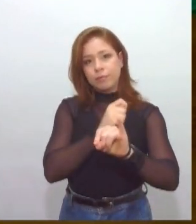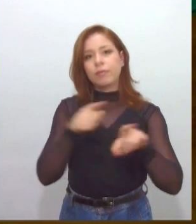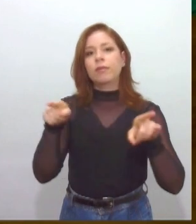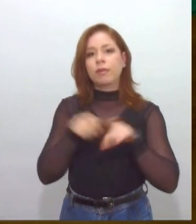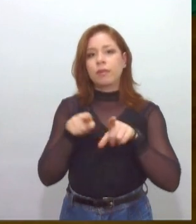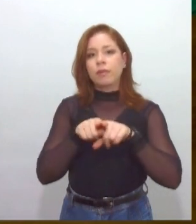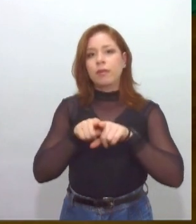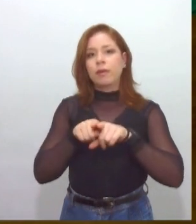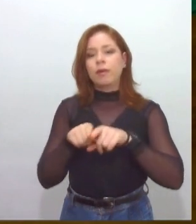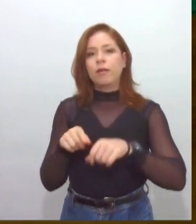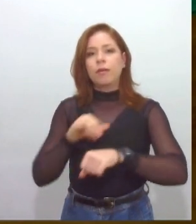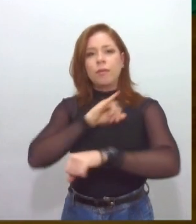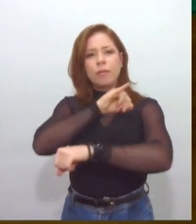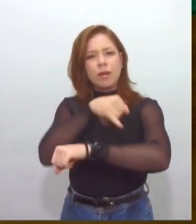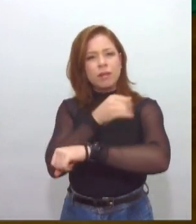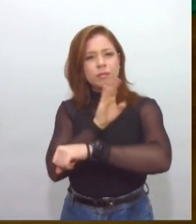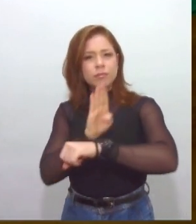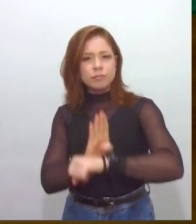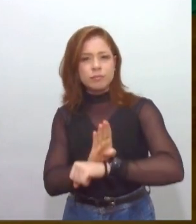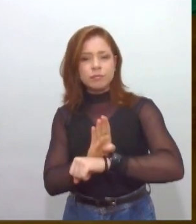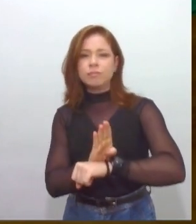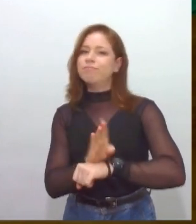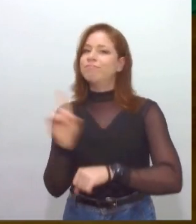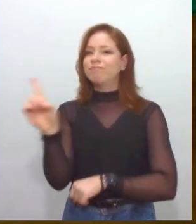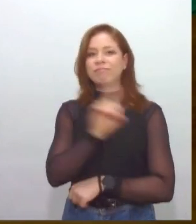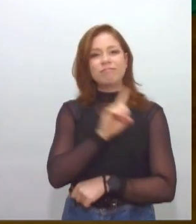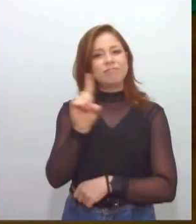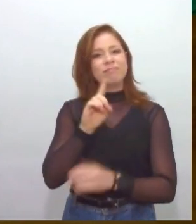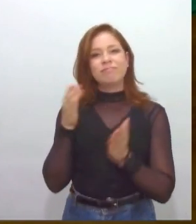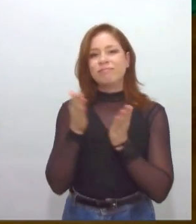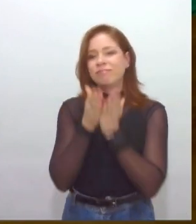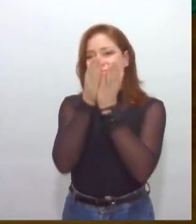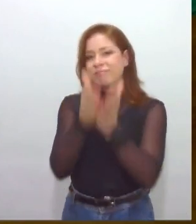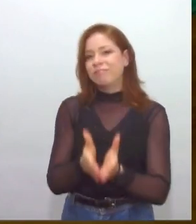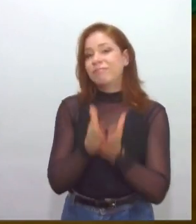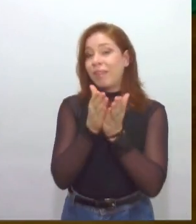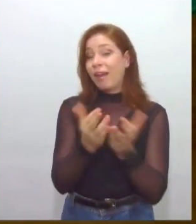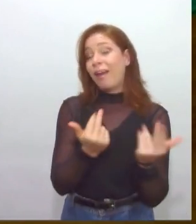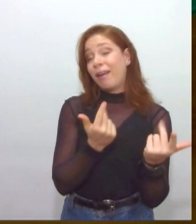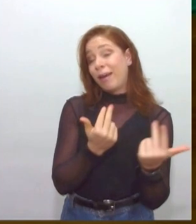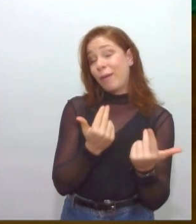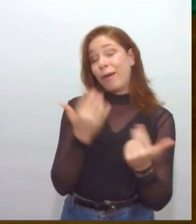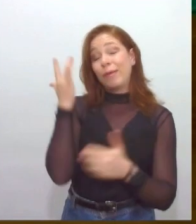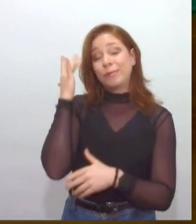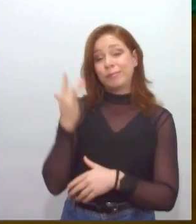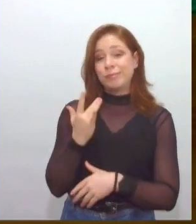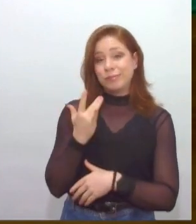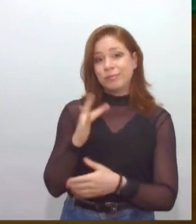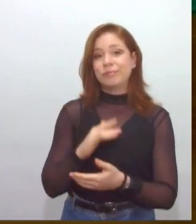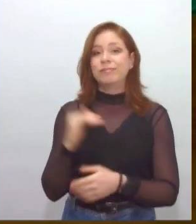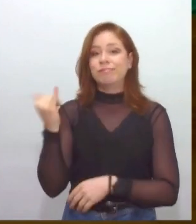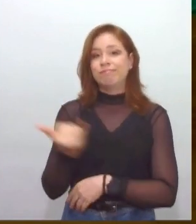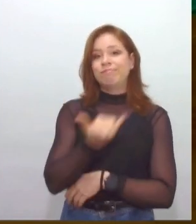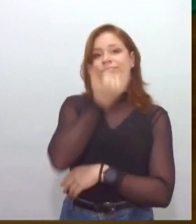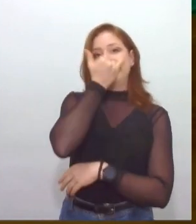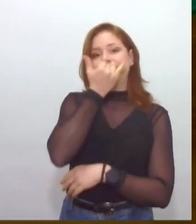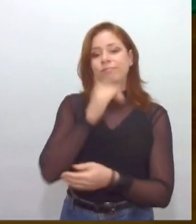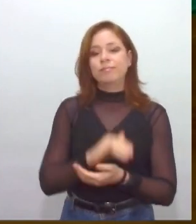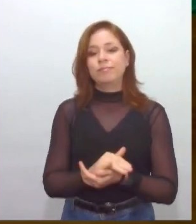esperavam que o desembarque acontecesse na Praia Formosa. A Praia Formosa,